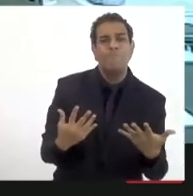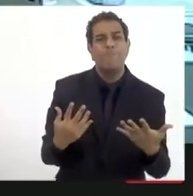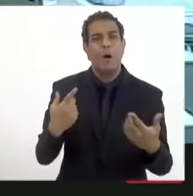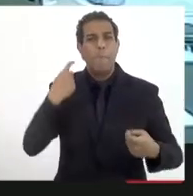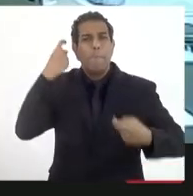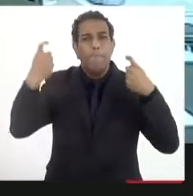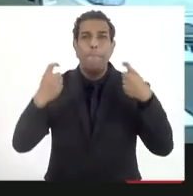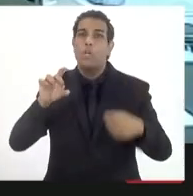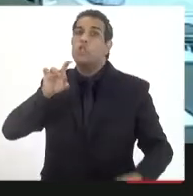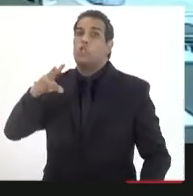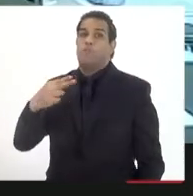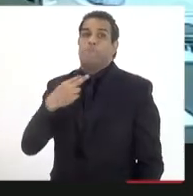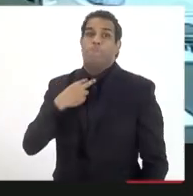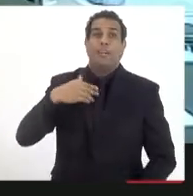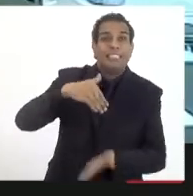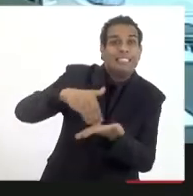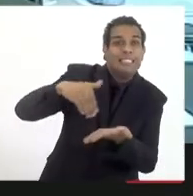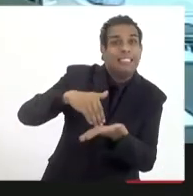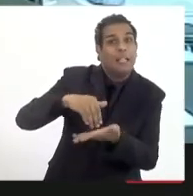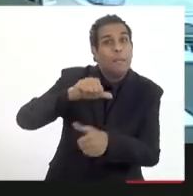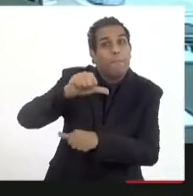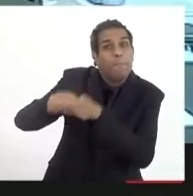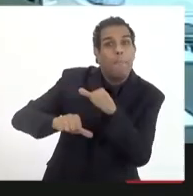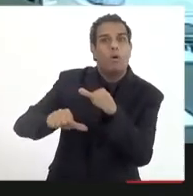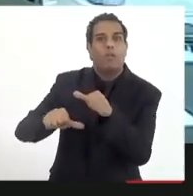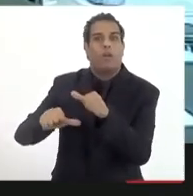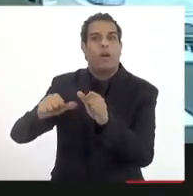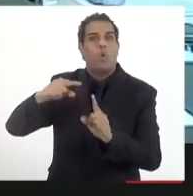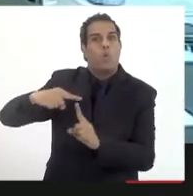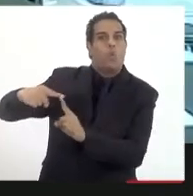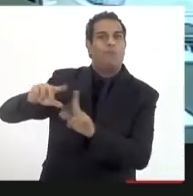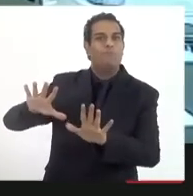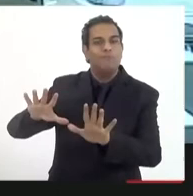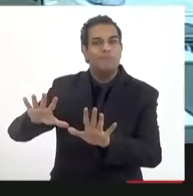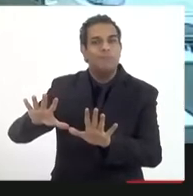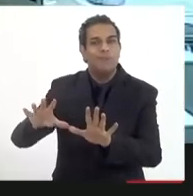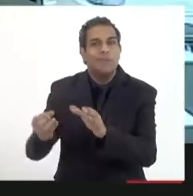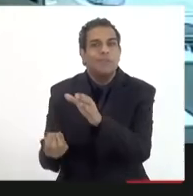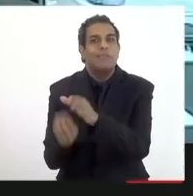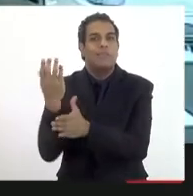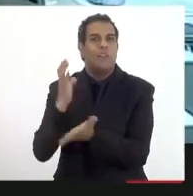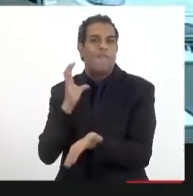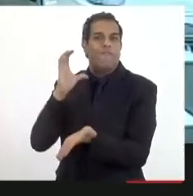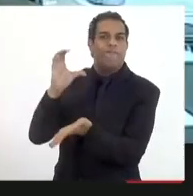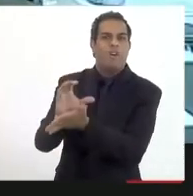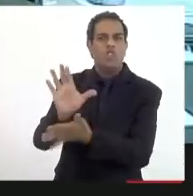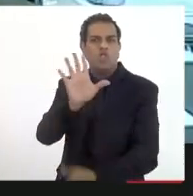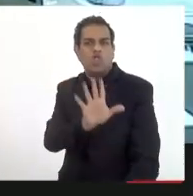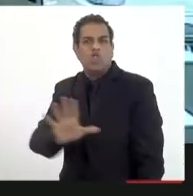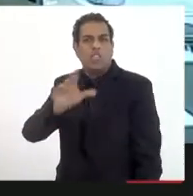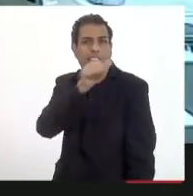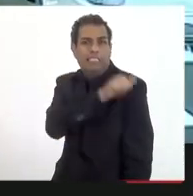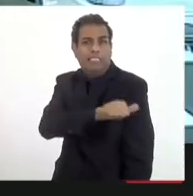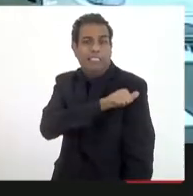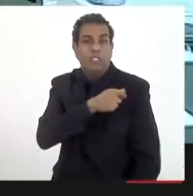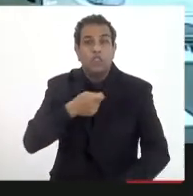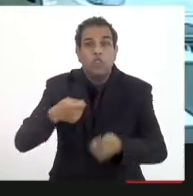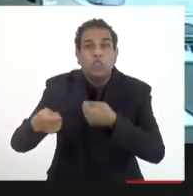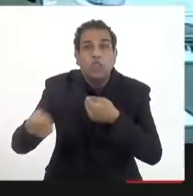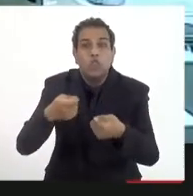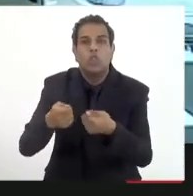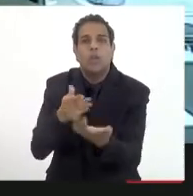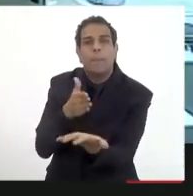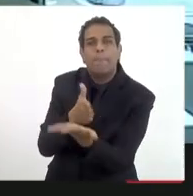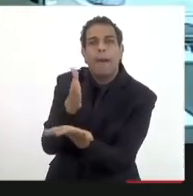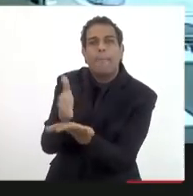claro que não deveria ser uma secretaria. Entendeu? Se a gente quer criar um fundo soberano, o controle e a execução